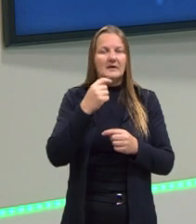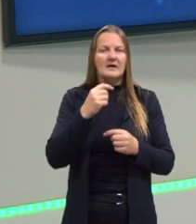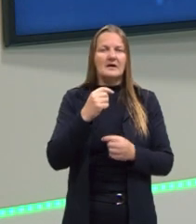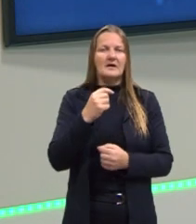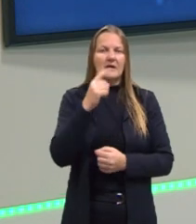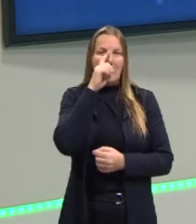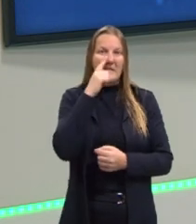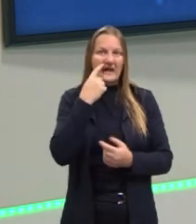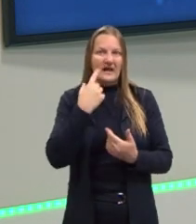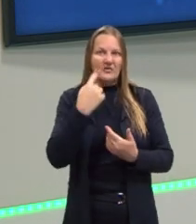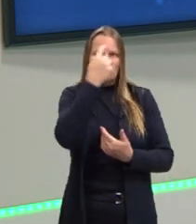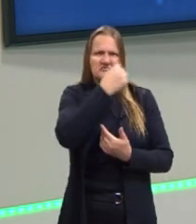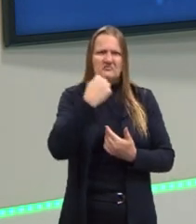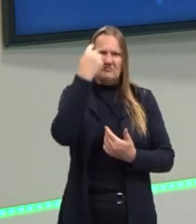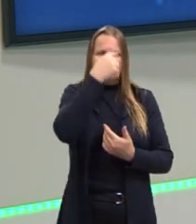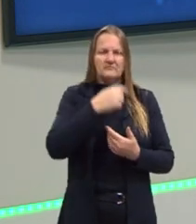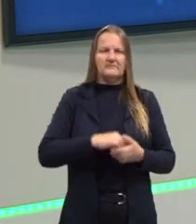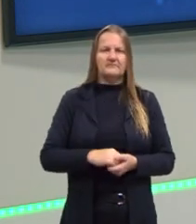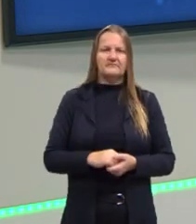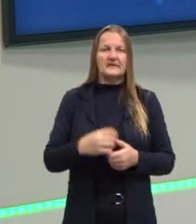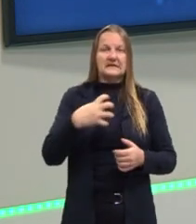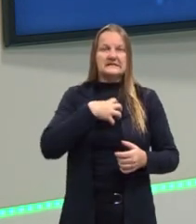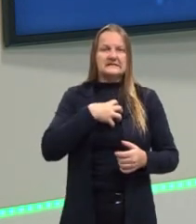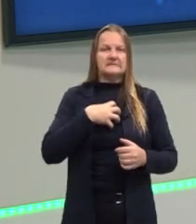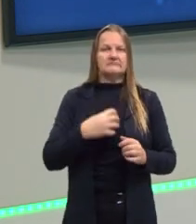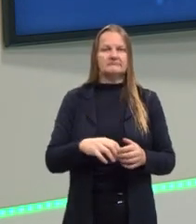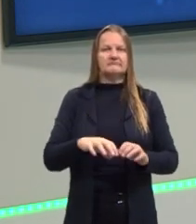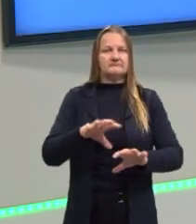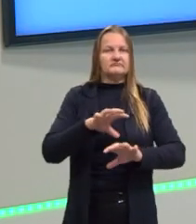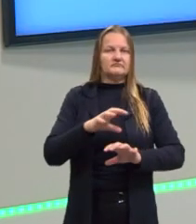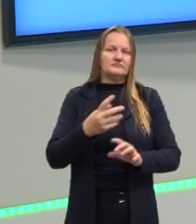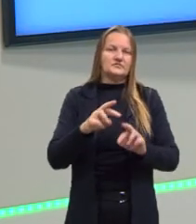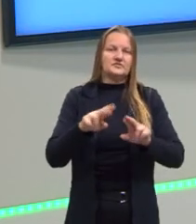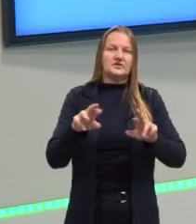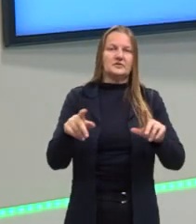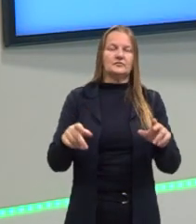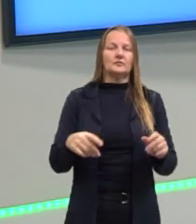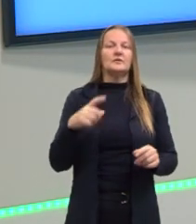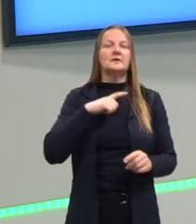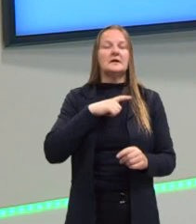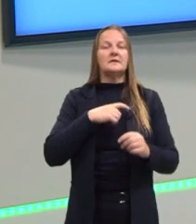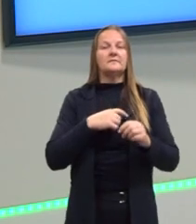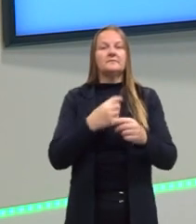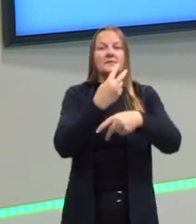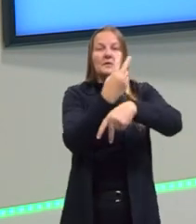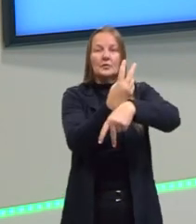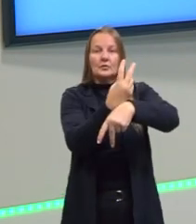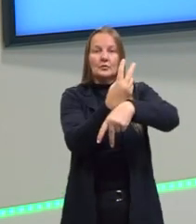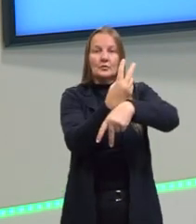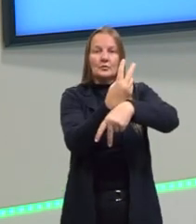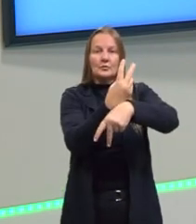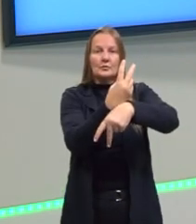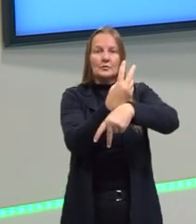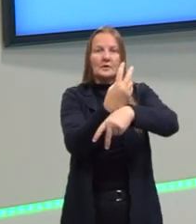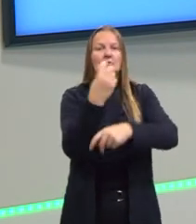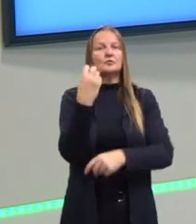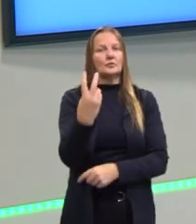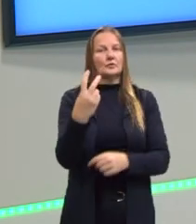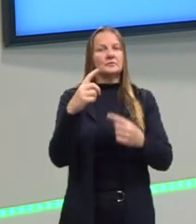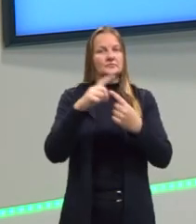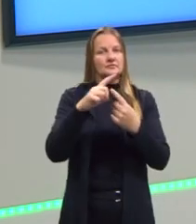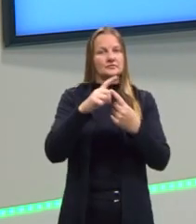Depois, nós temos as mutações cromossômicas, numérica e estrutural. Vamos ver